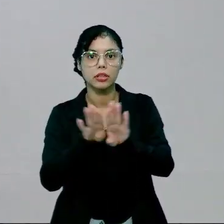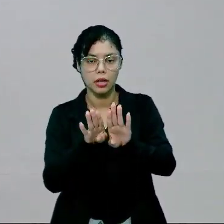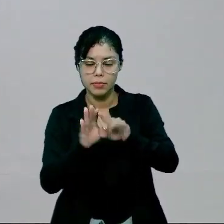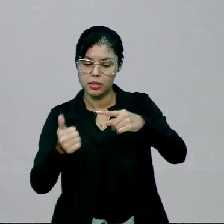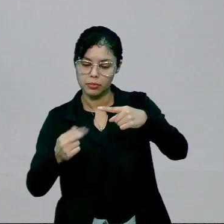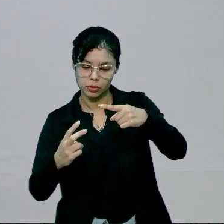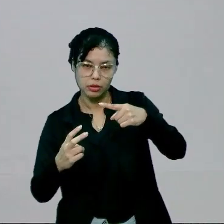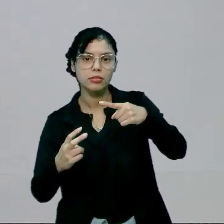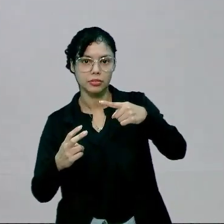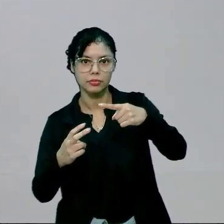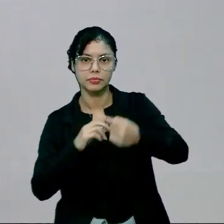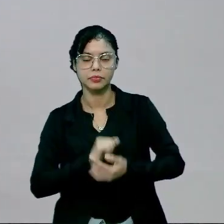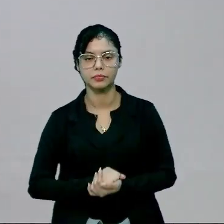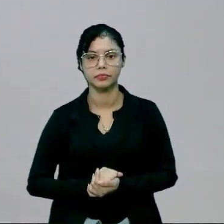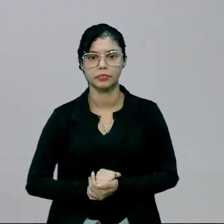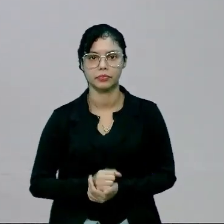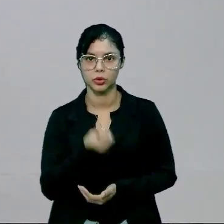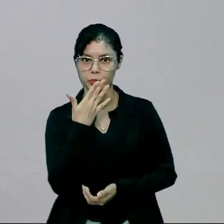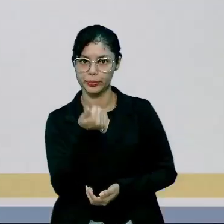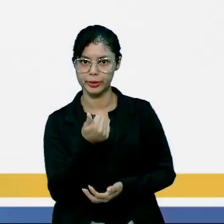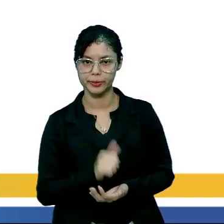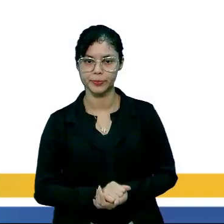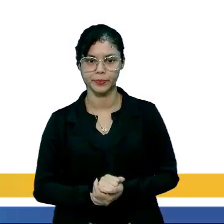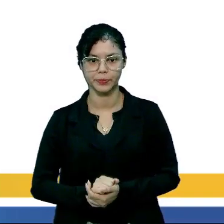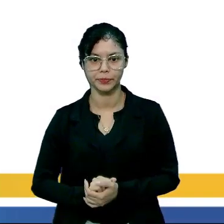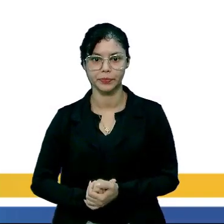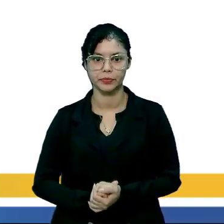baixo pelo de cima. Tudo bem?